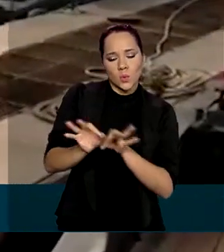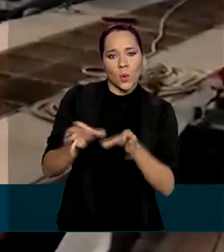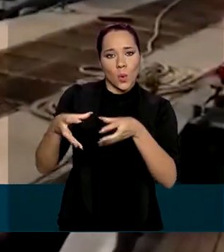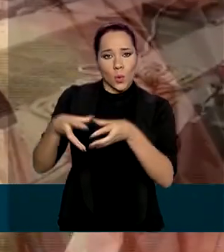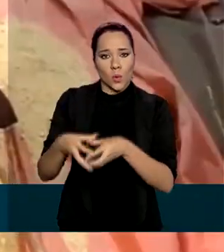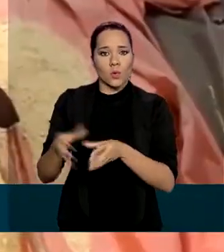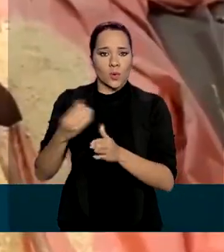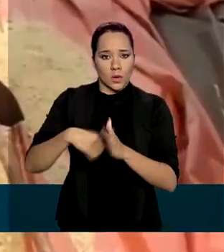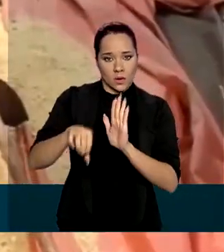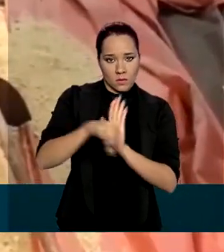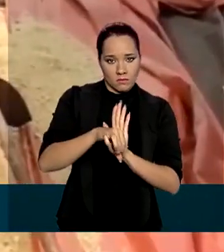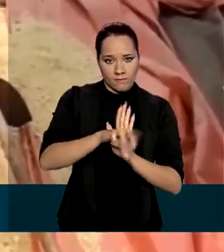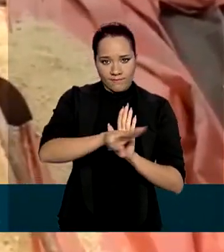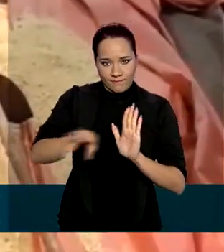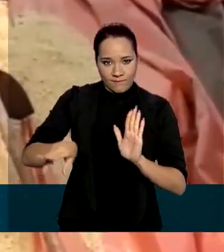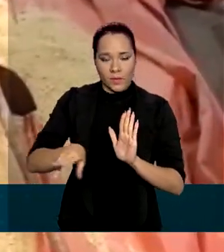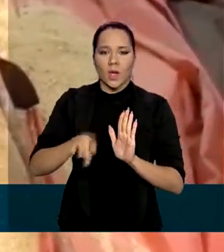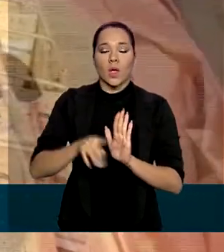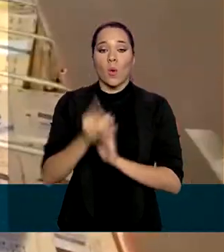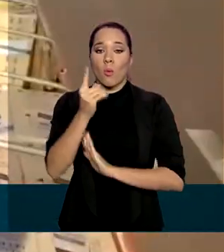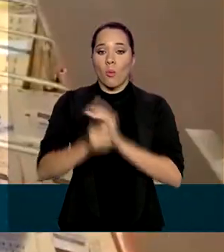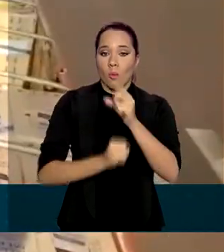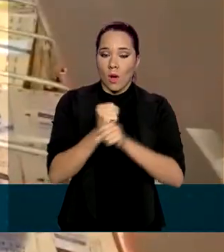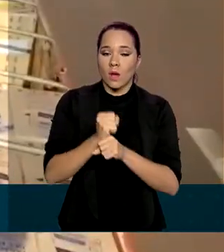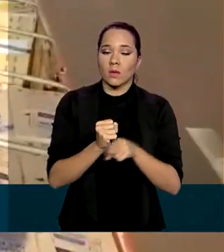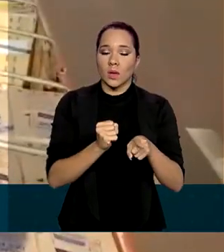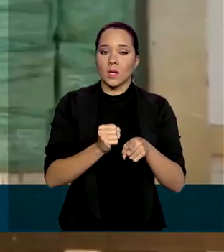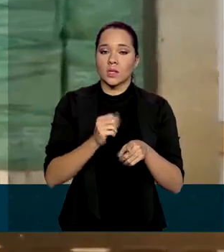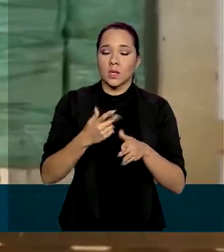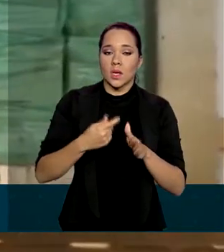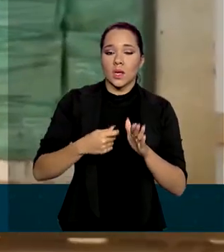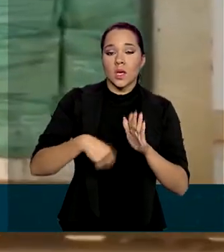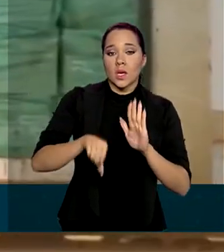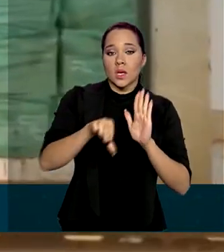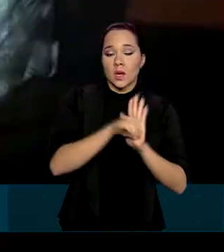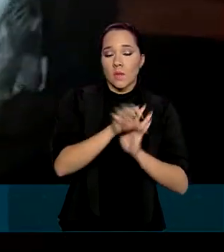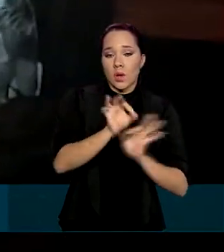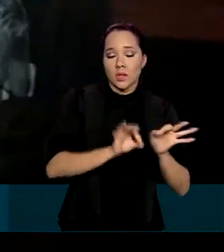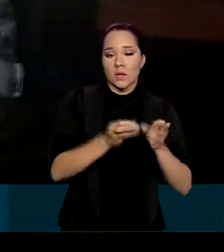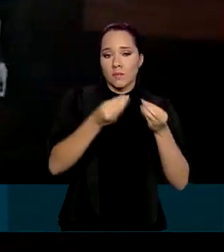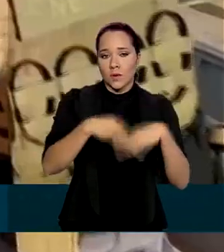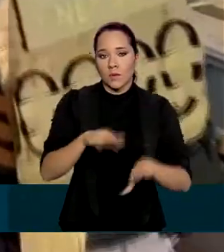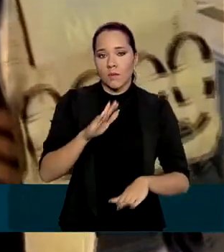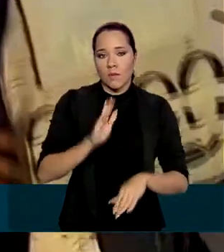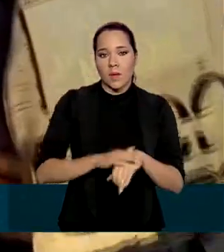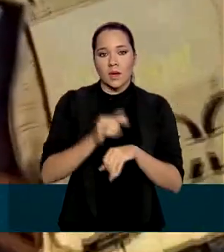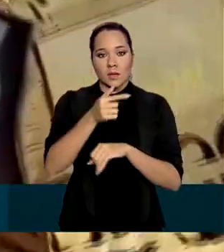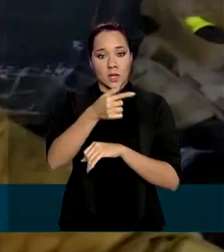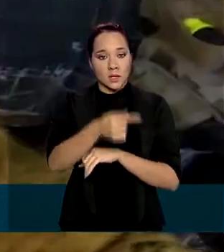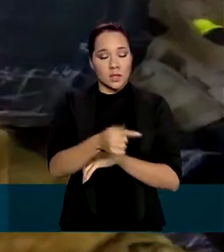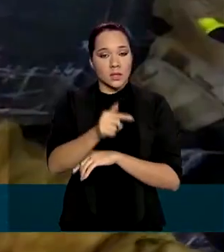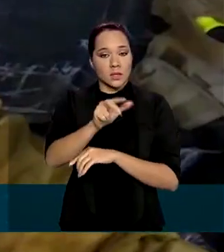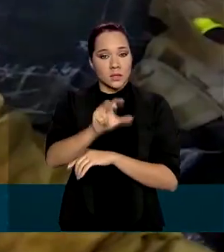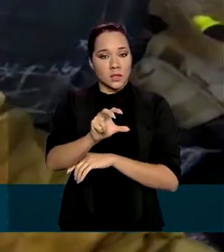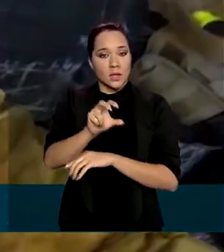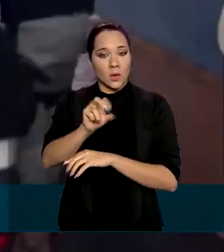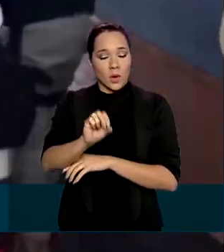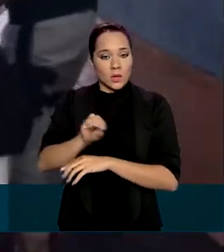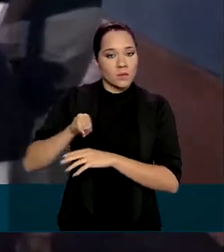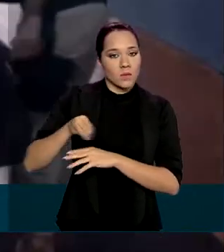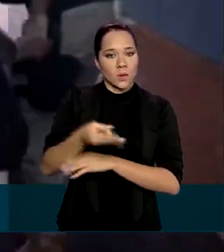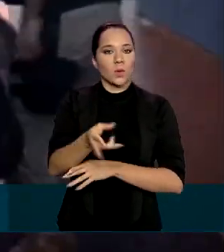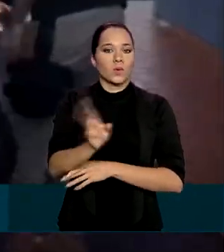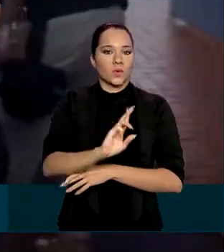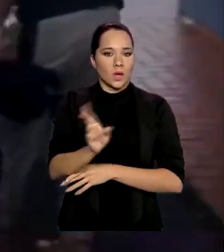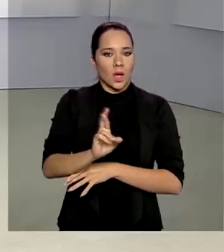criminosas. Em um ano de ação, o crime organizado teve prejuízos de mais de 750 milhões